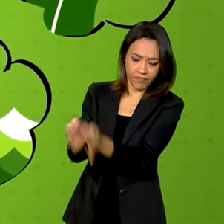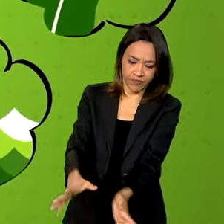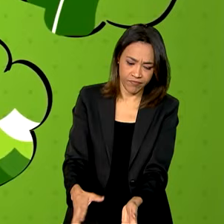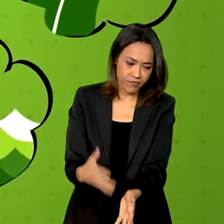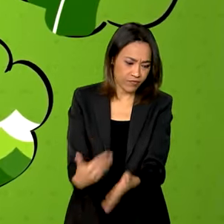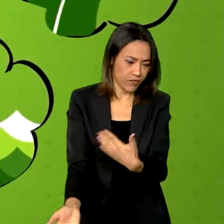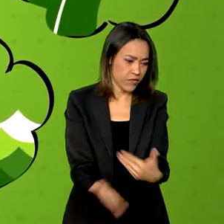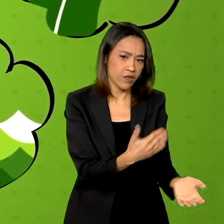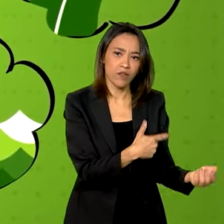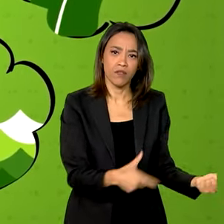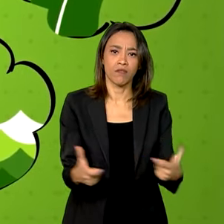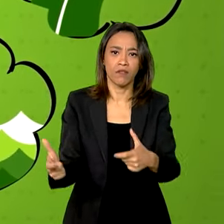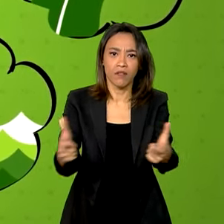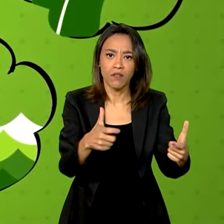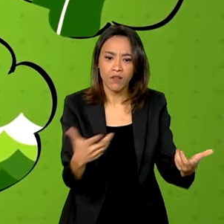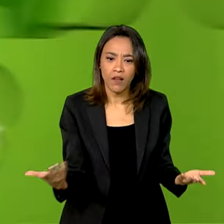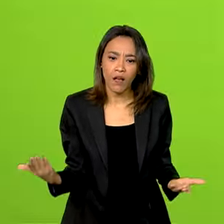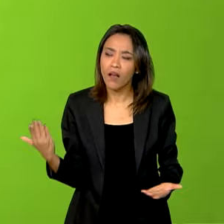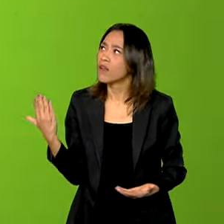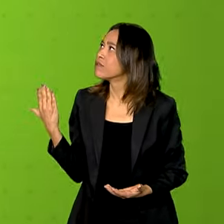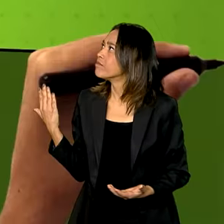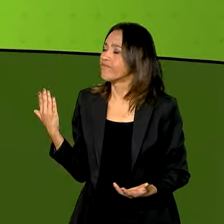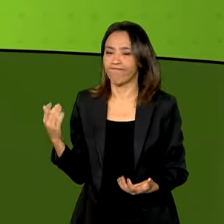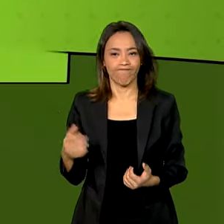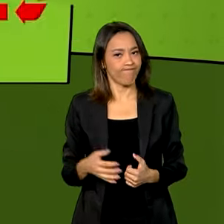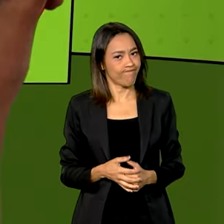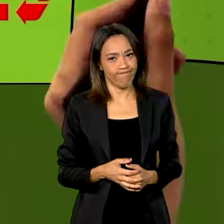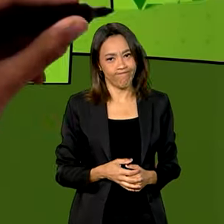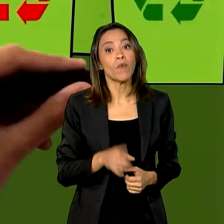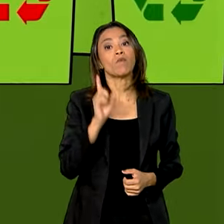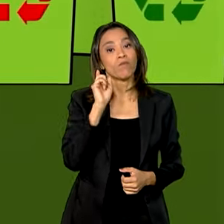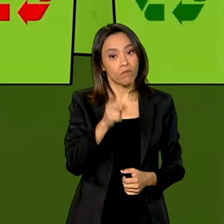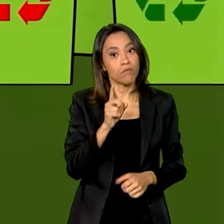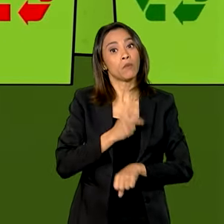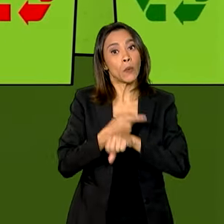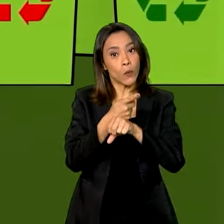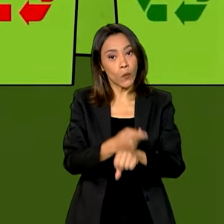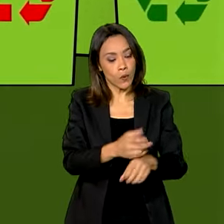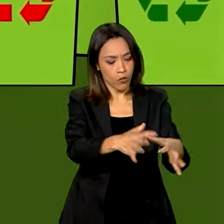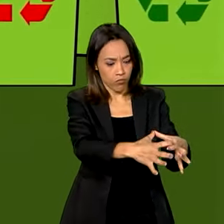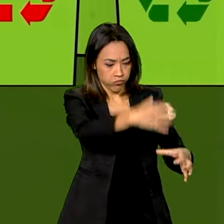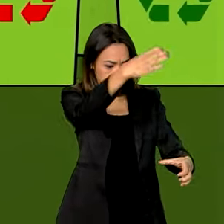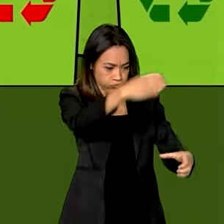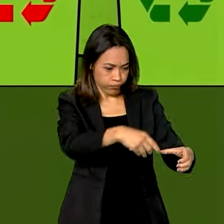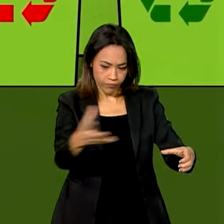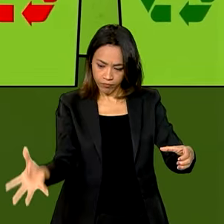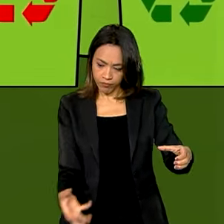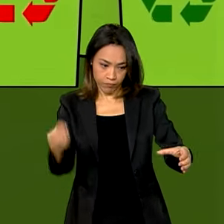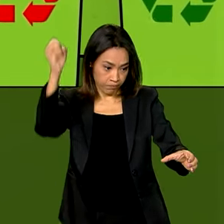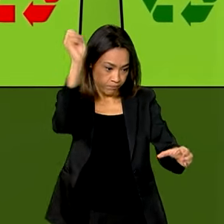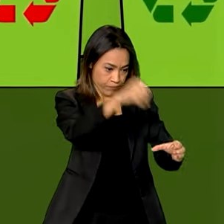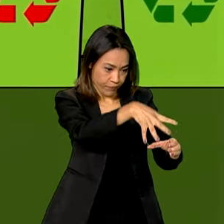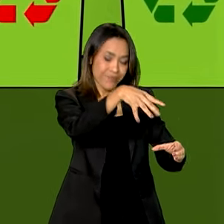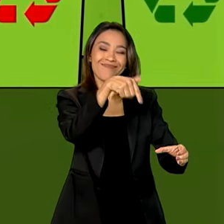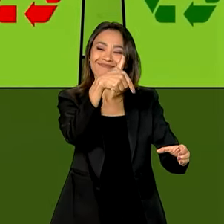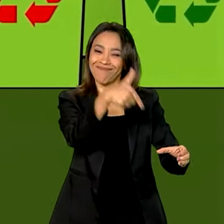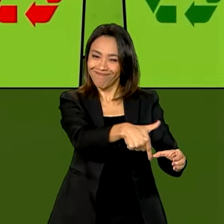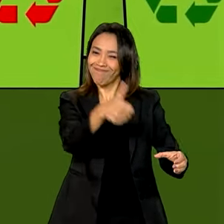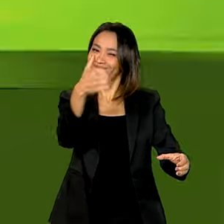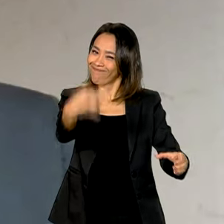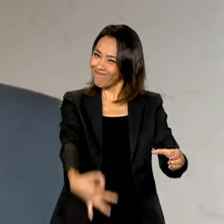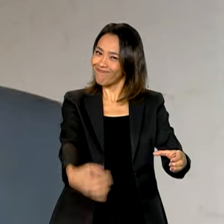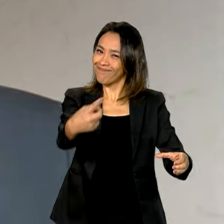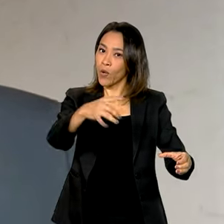calçadas, ruas, mares ou rios. Procure a lixeira mais próxima ou guarde para que possa fazer o descarte